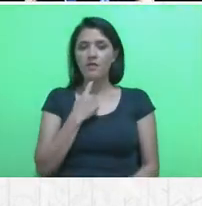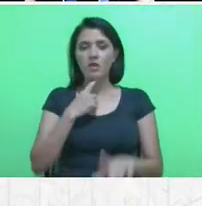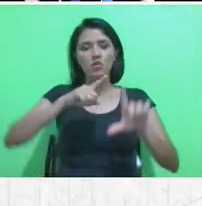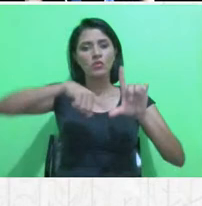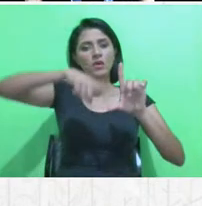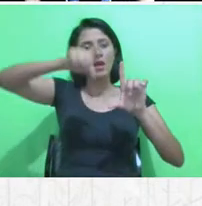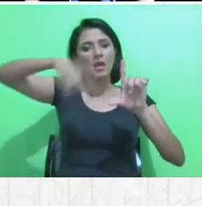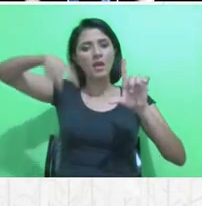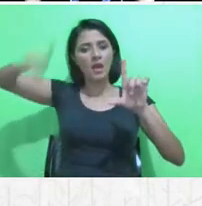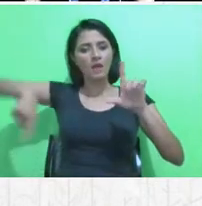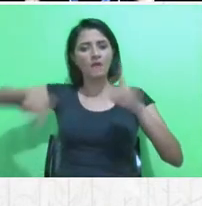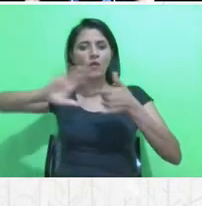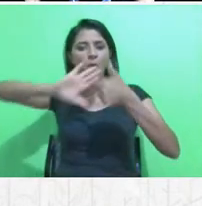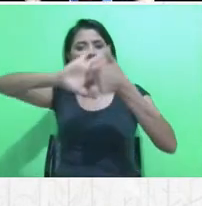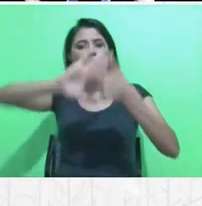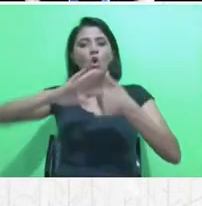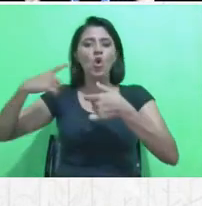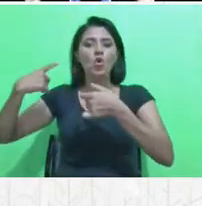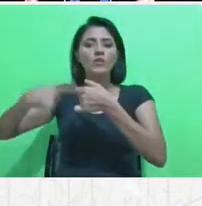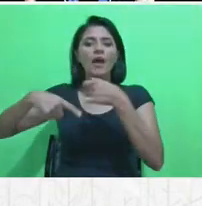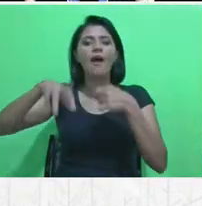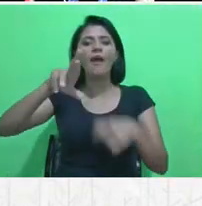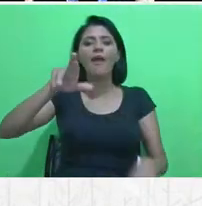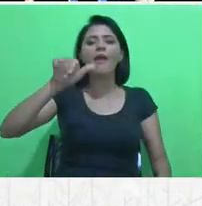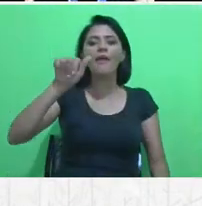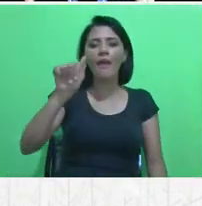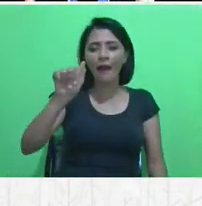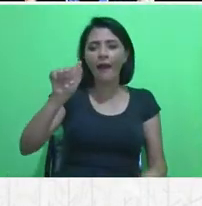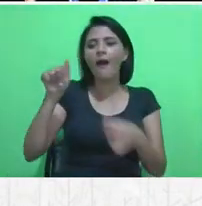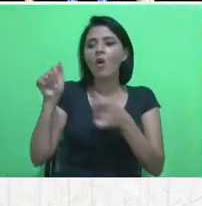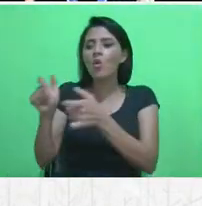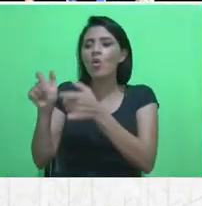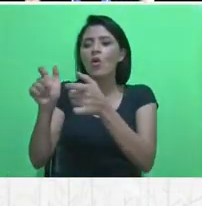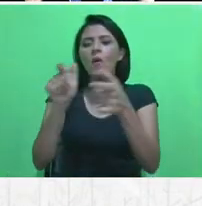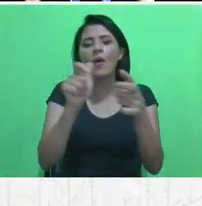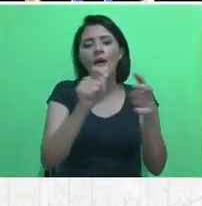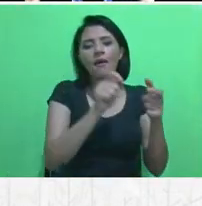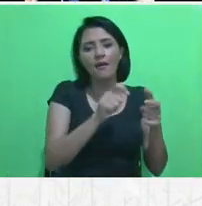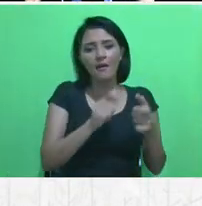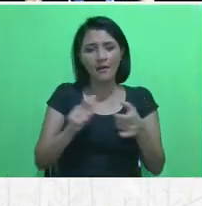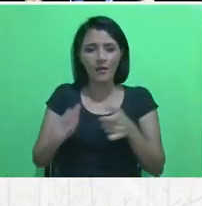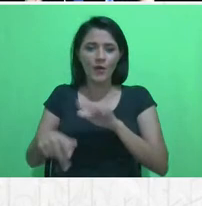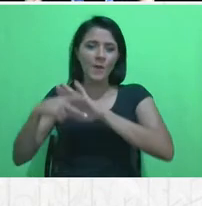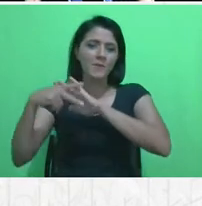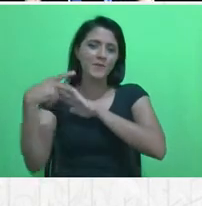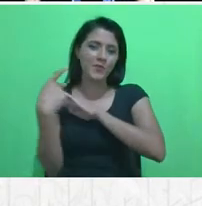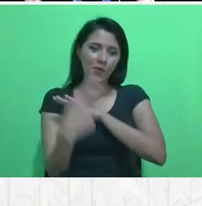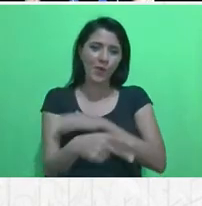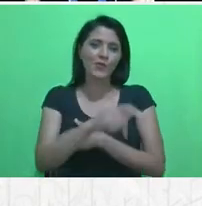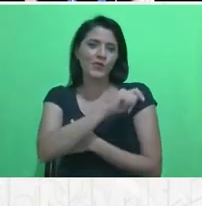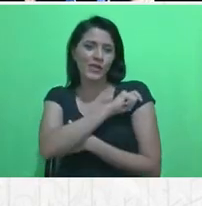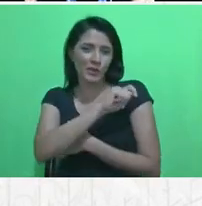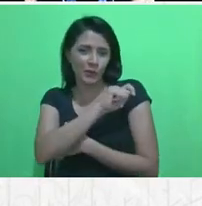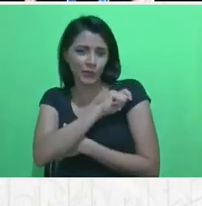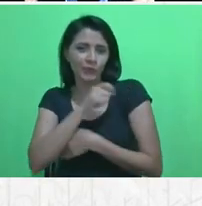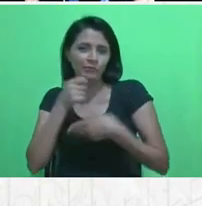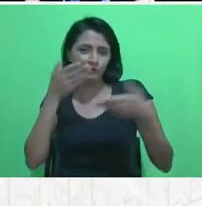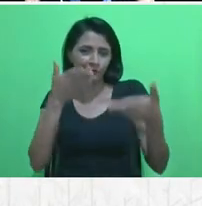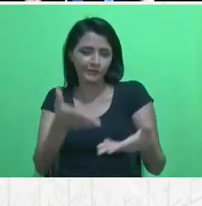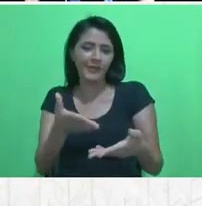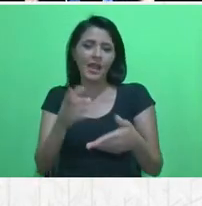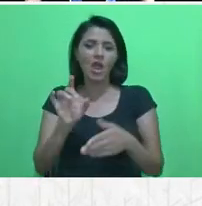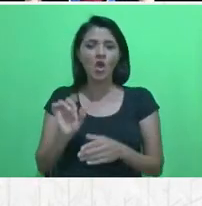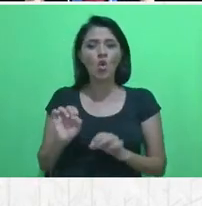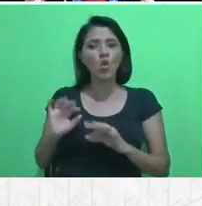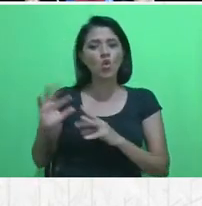administrativas, né, de que as pessoas do curso, né, dos alunos estudantes, que é de quase todas